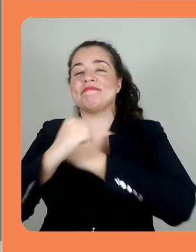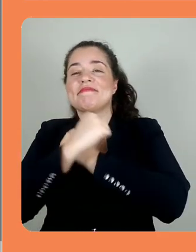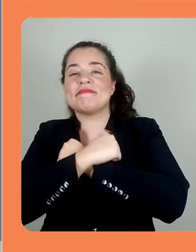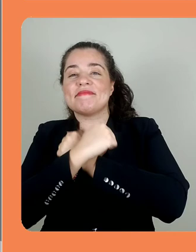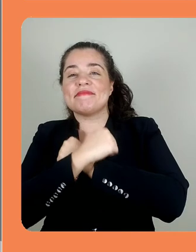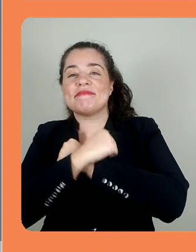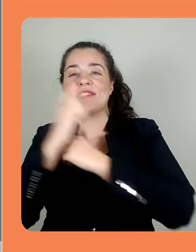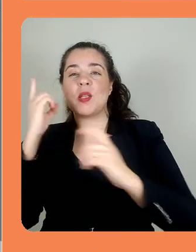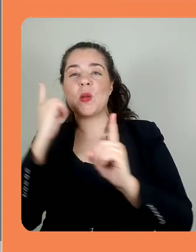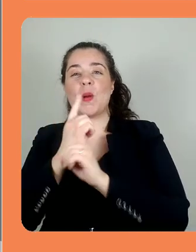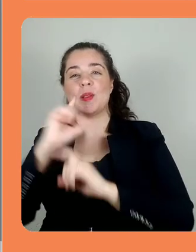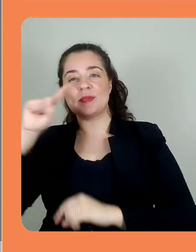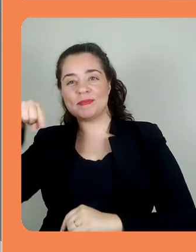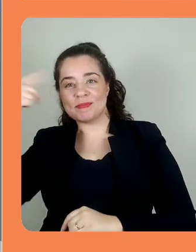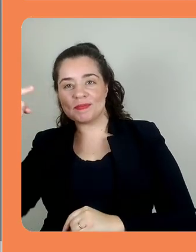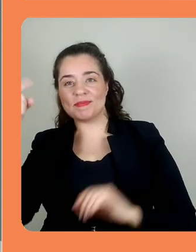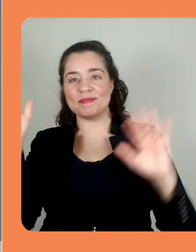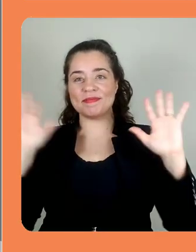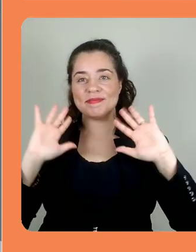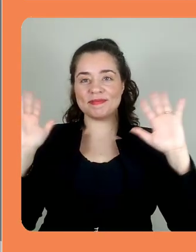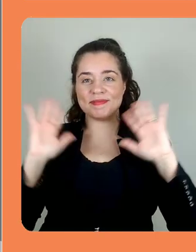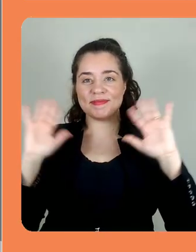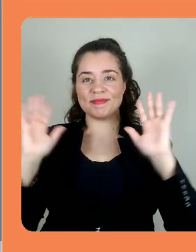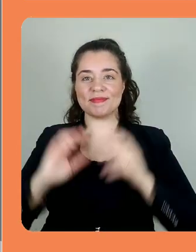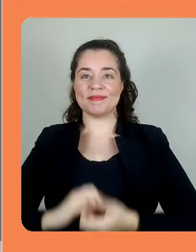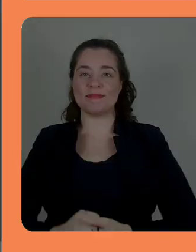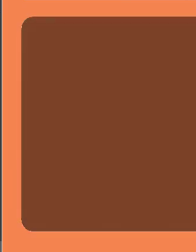Um abraço e até o próximo vídeo.